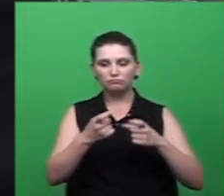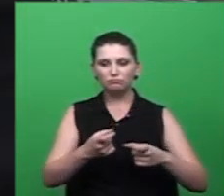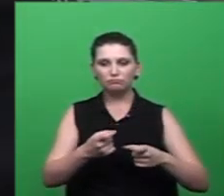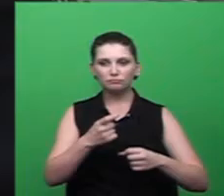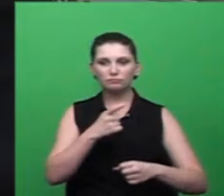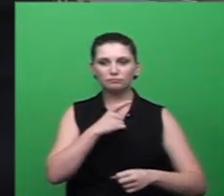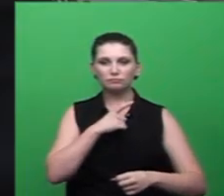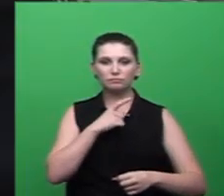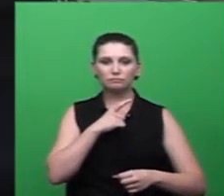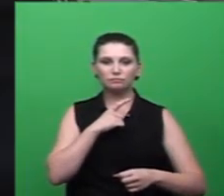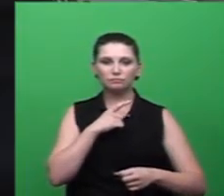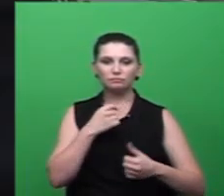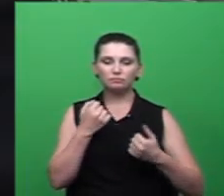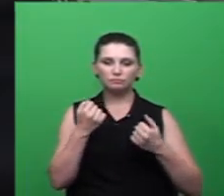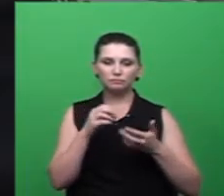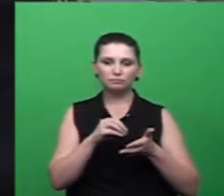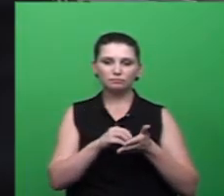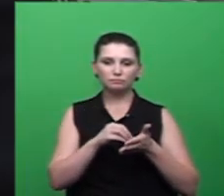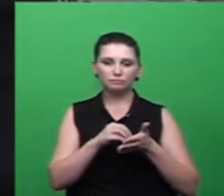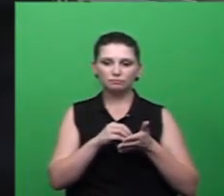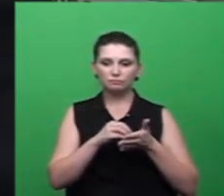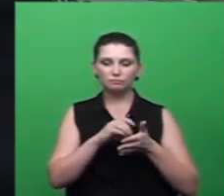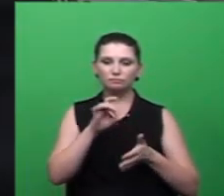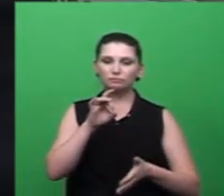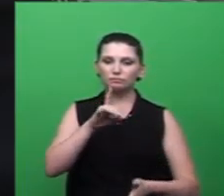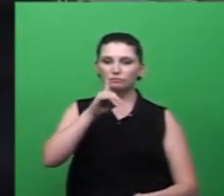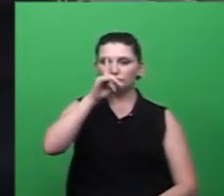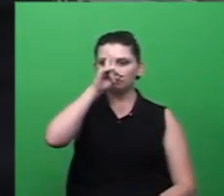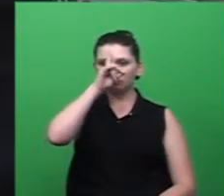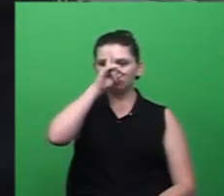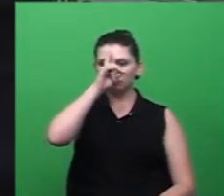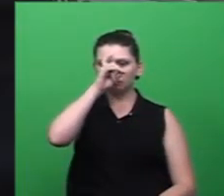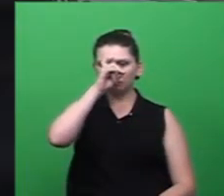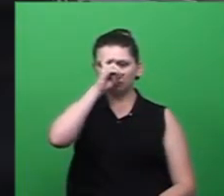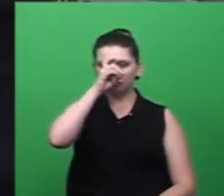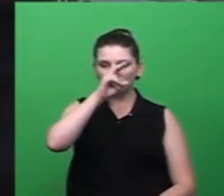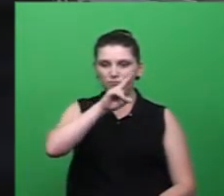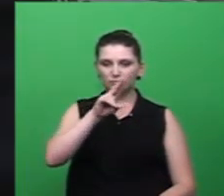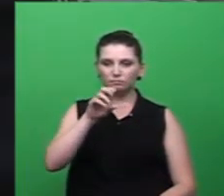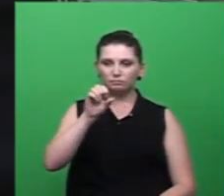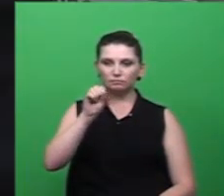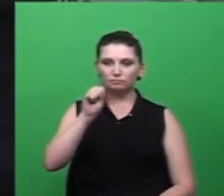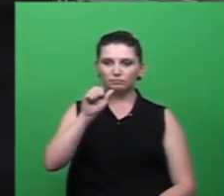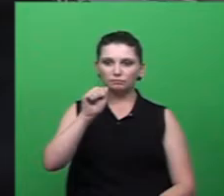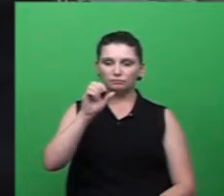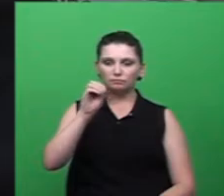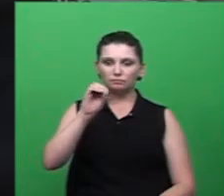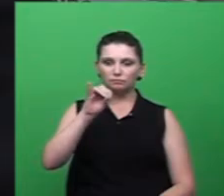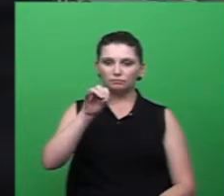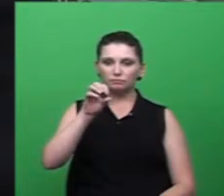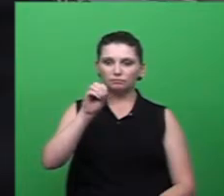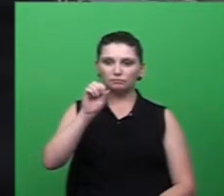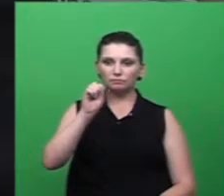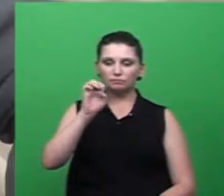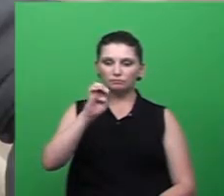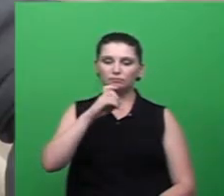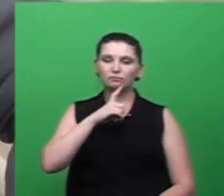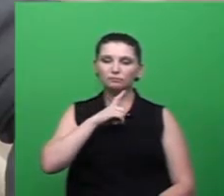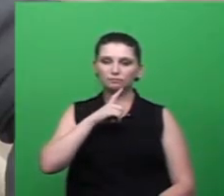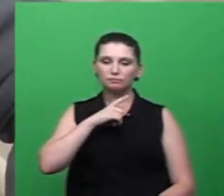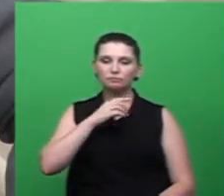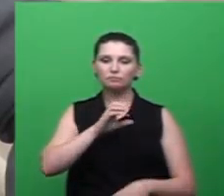pendente esse treinamento foi no hospital São José onde o treinamento vai ser amanhã que vai ser dado pelo doutor Rafael nosso